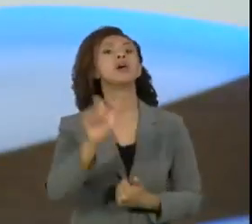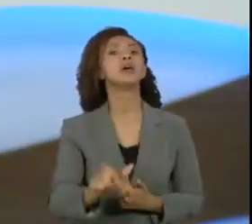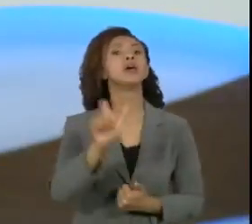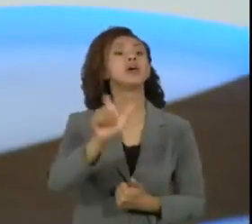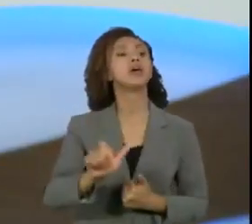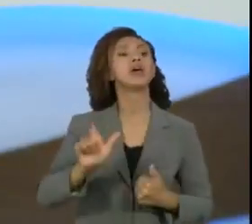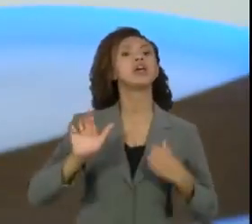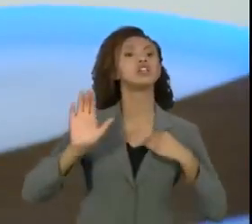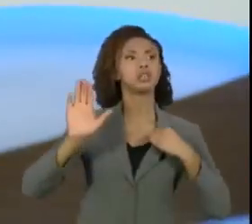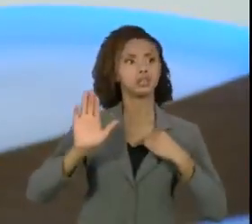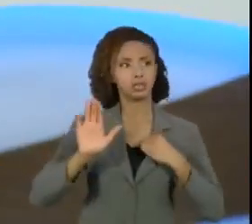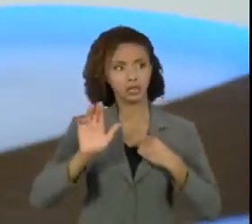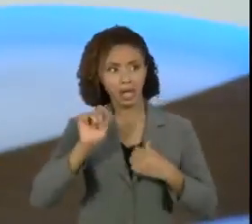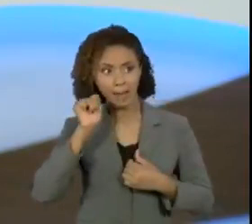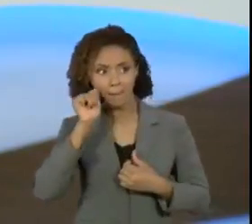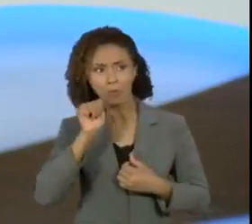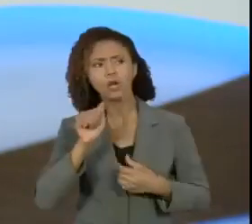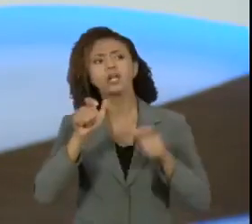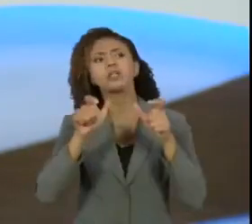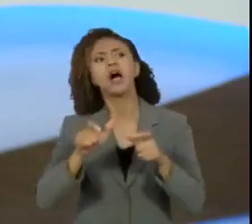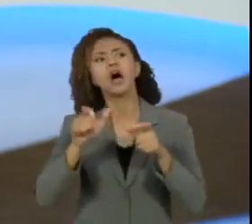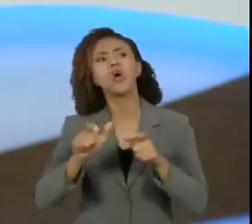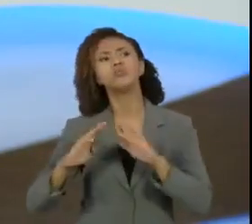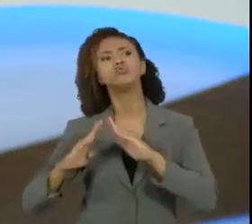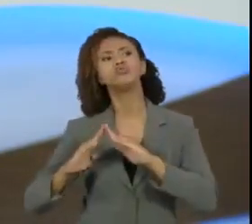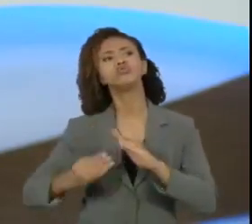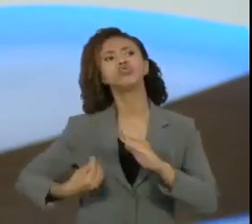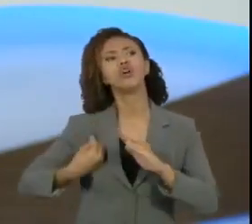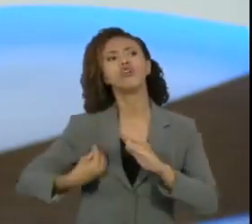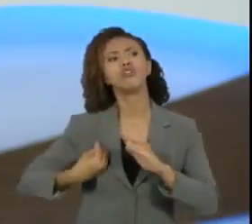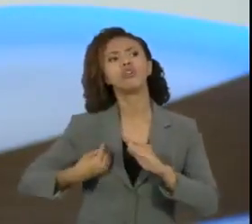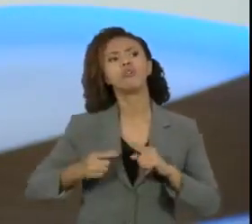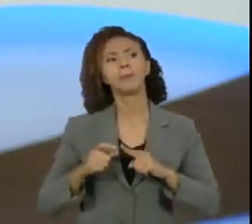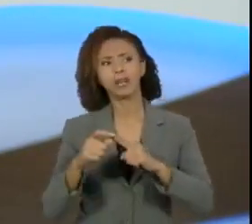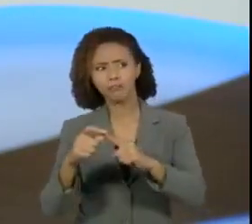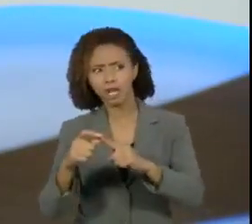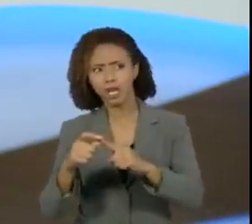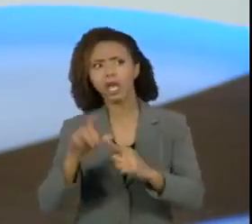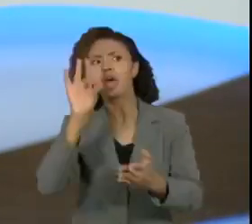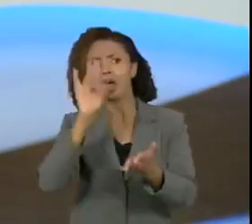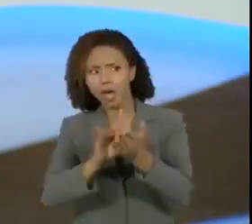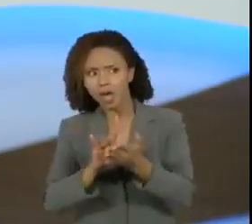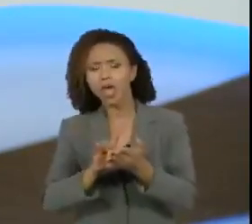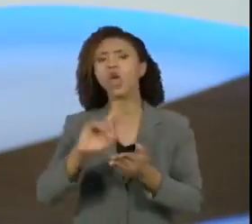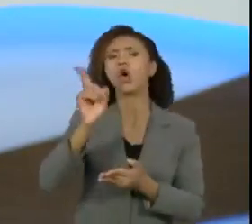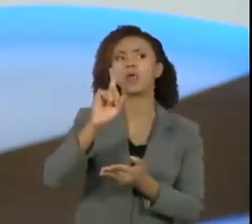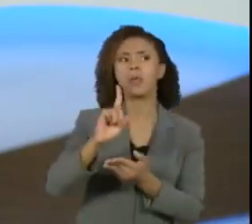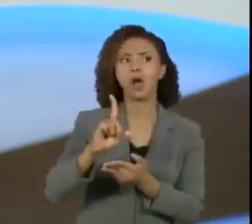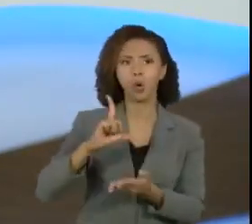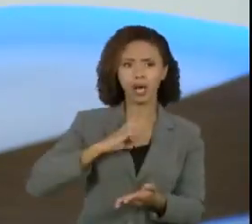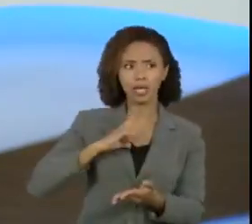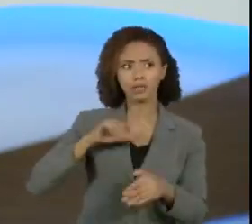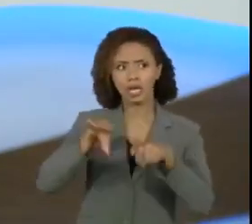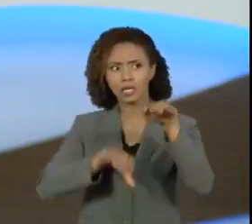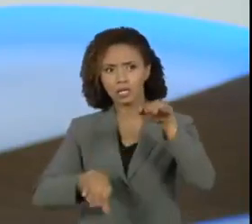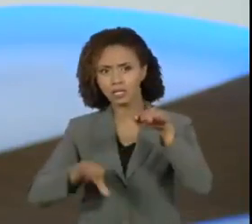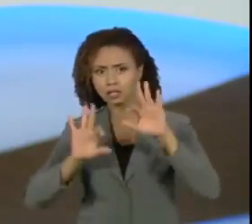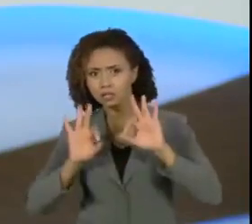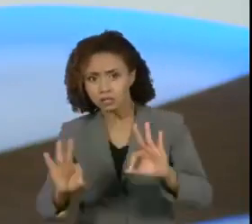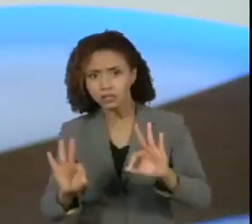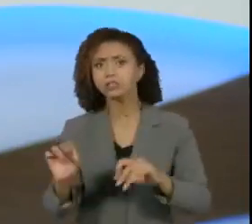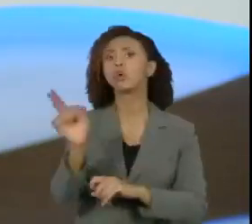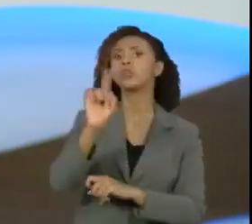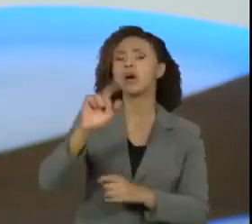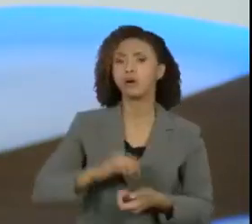sobretudo se são mulheres periféricas, mulheres negras, que vêm de uma realidade de desigualdade material, e se